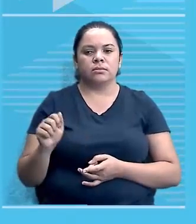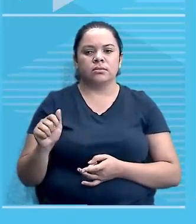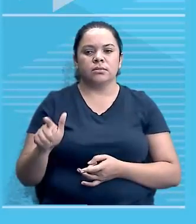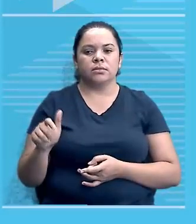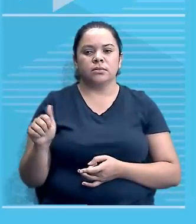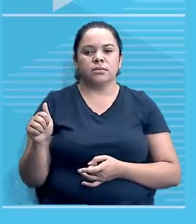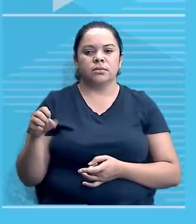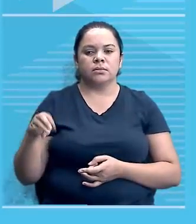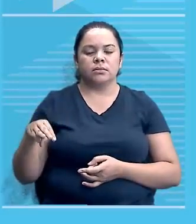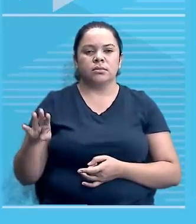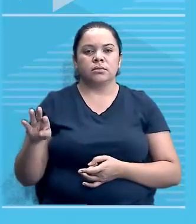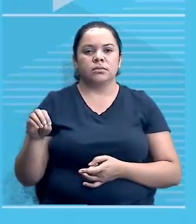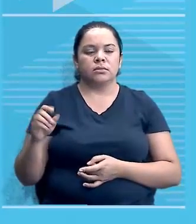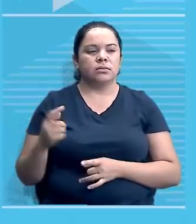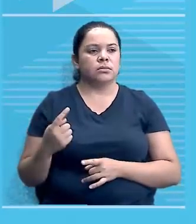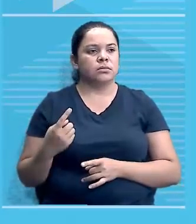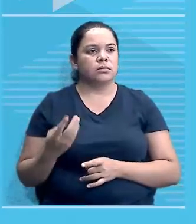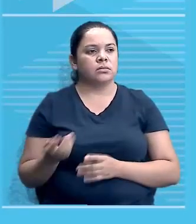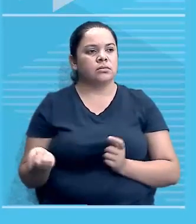ele era diferente dos europeus,